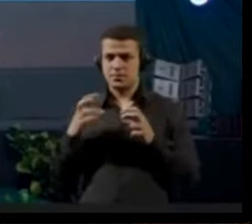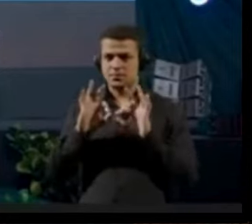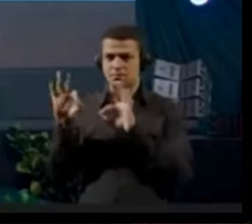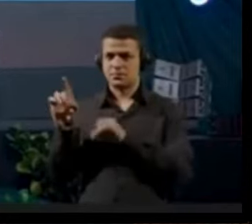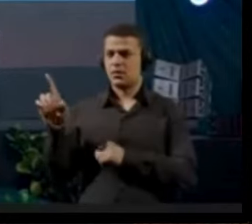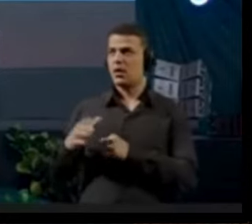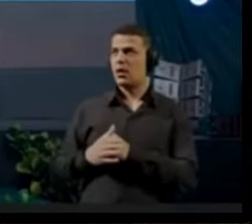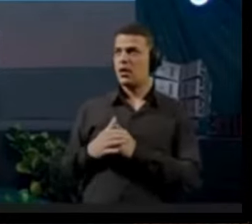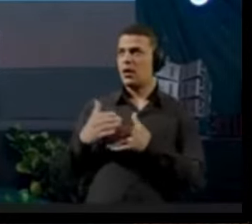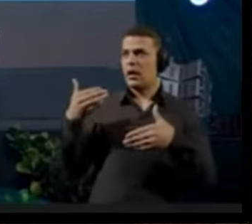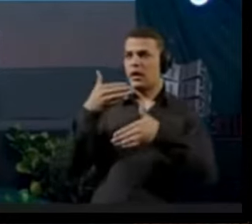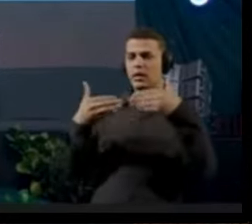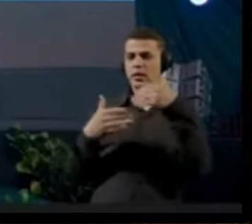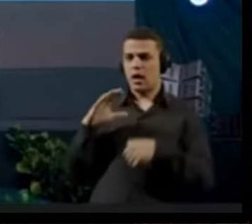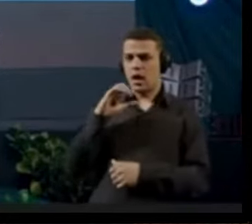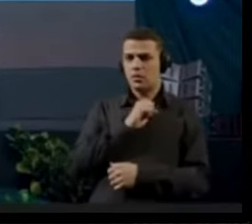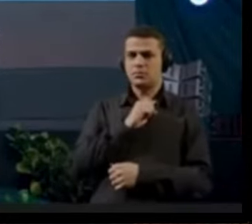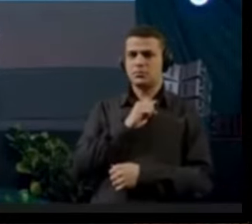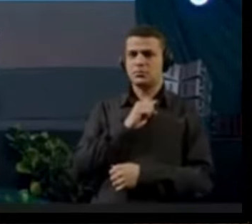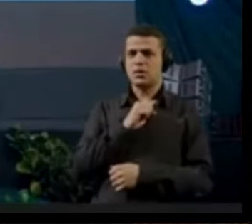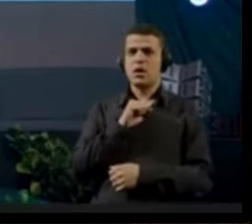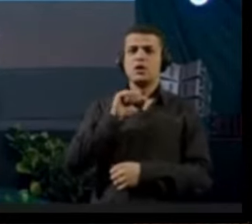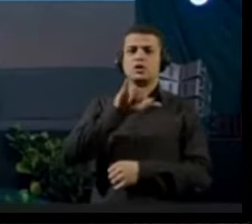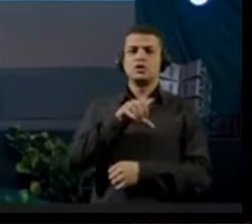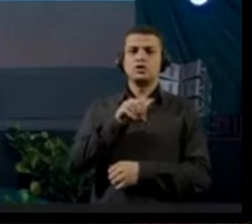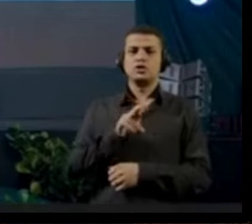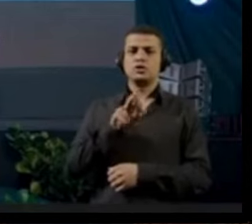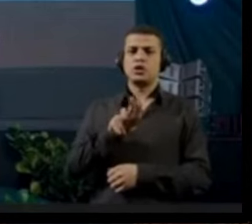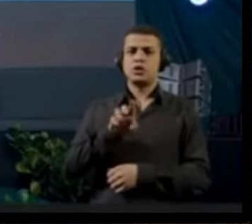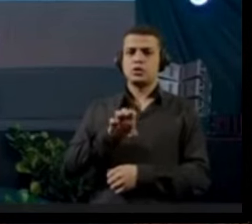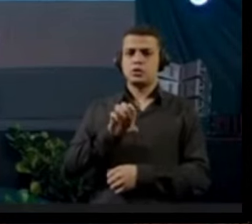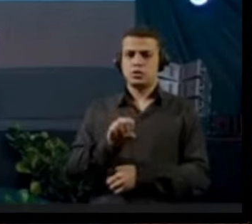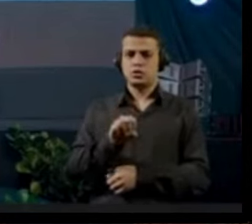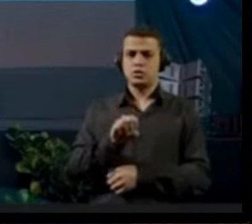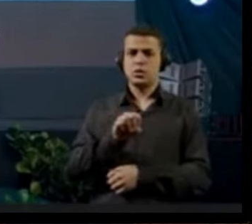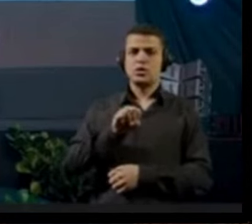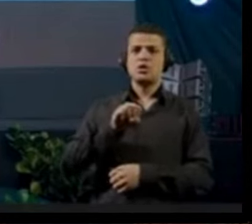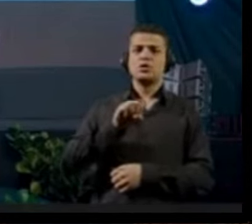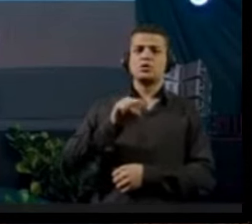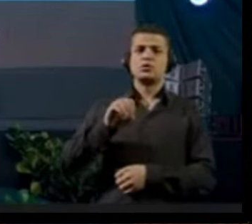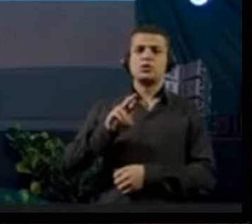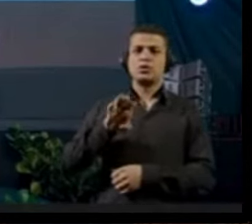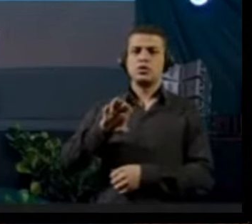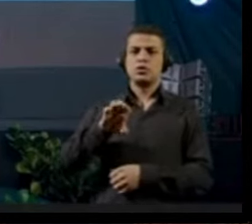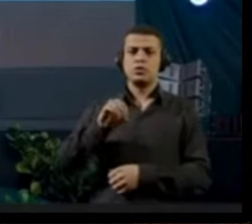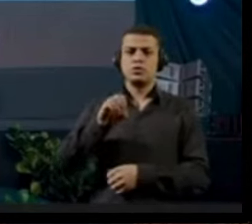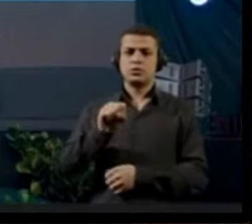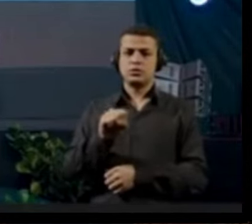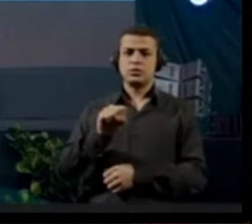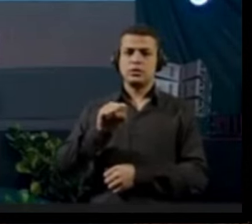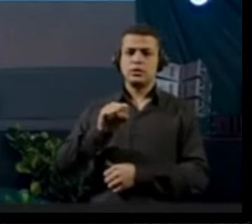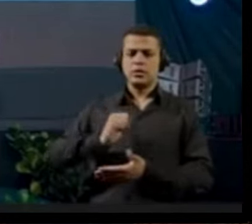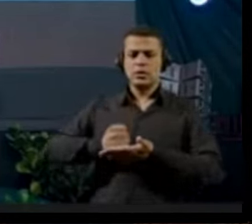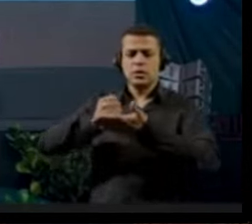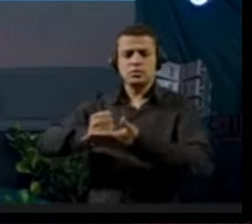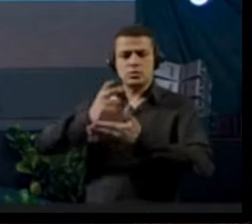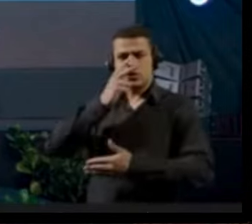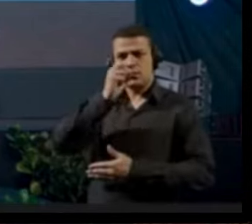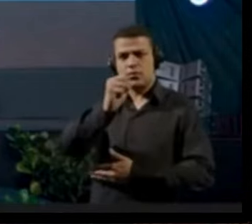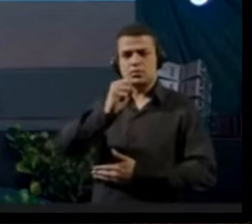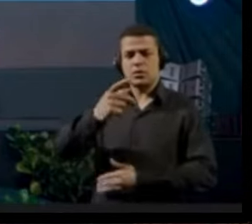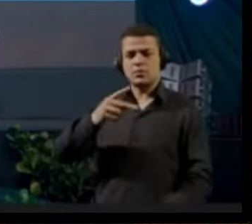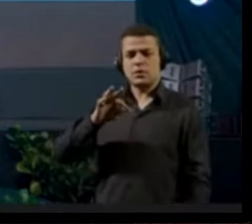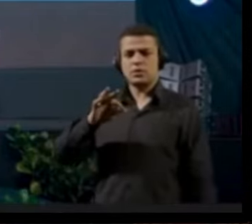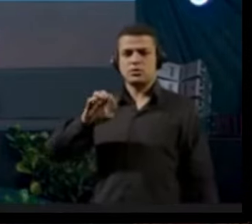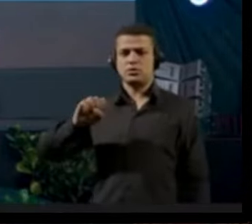Aqui um rápido exemplo. Soros, Jorge Soros, elogia Lula e defende forte apoio internacional ao